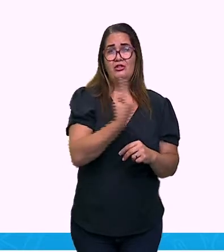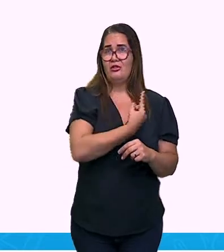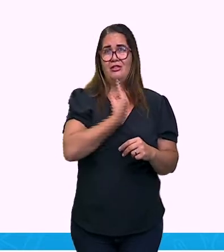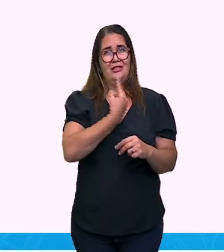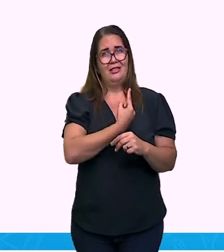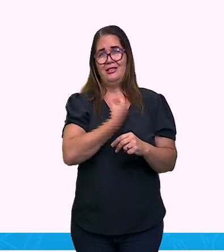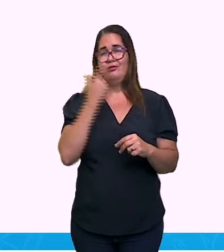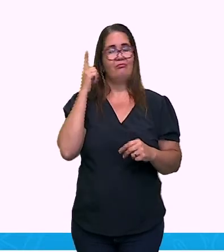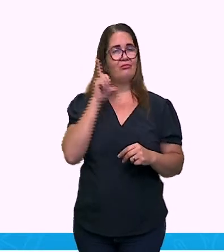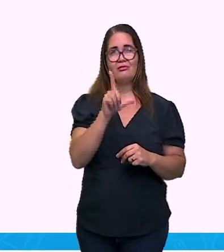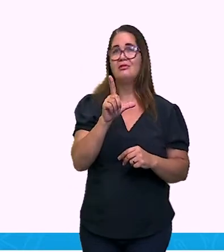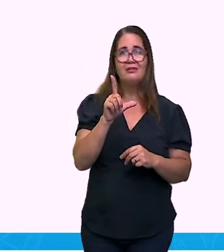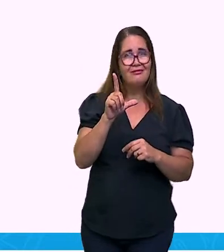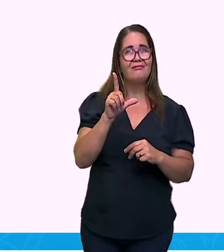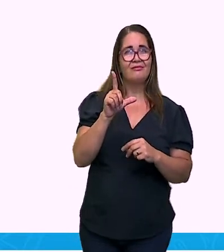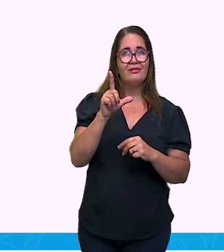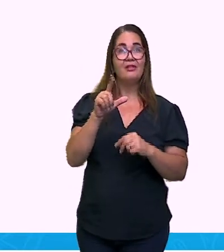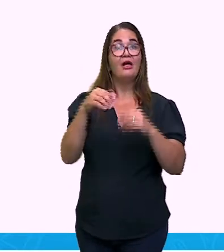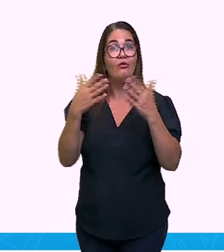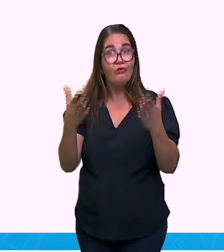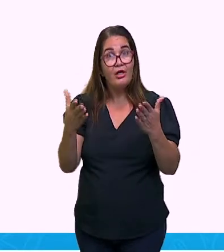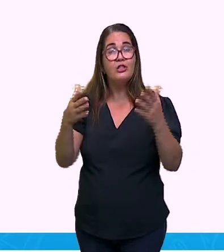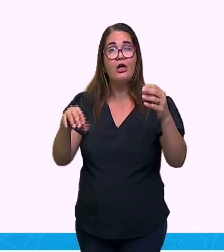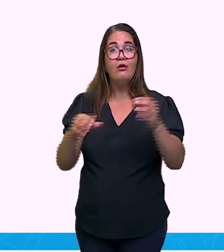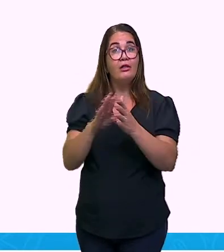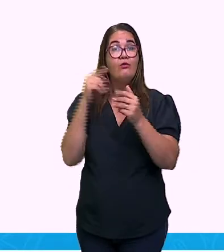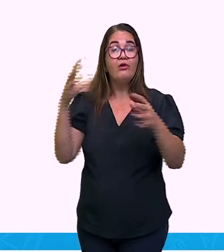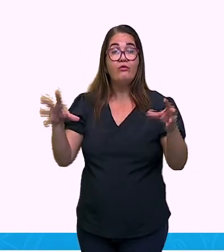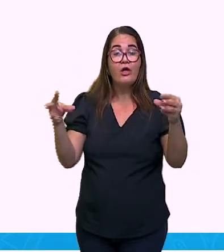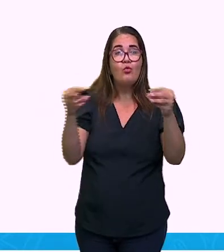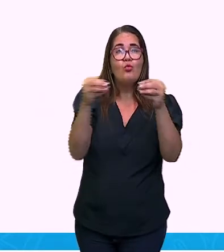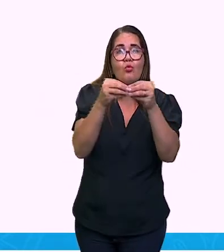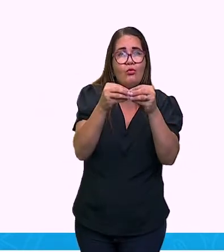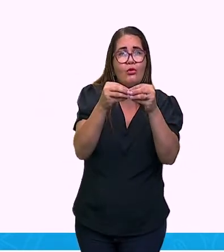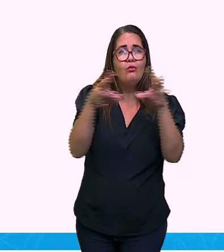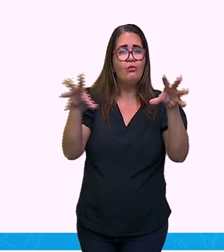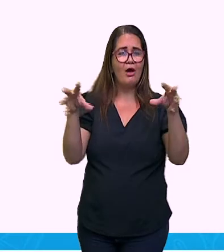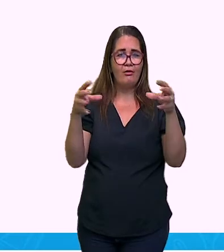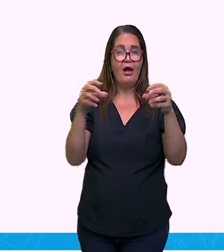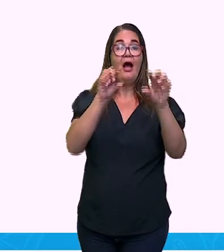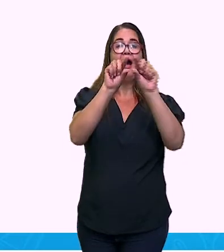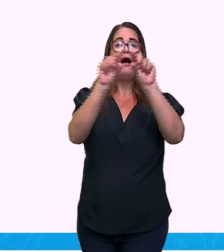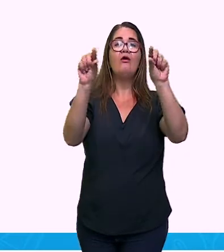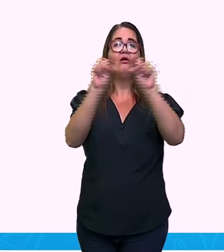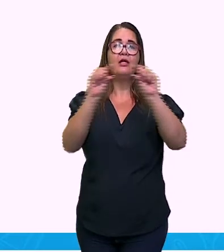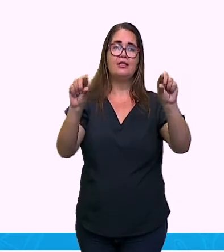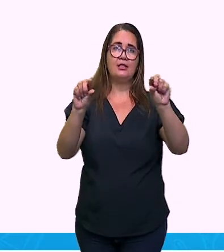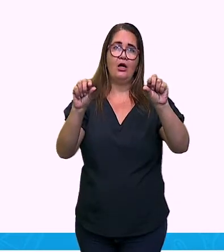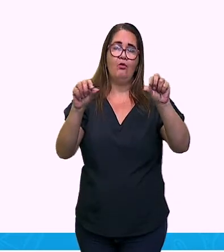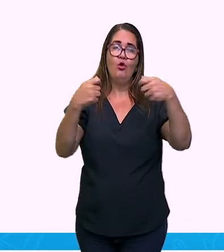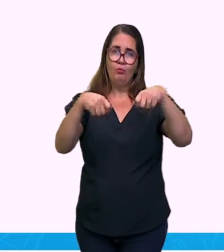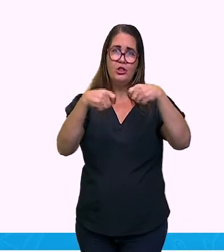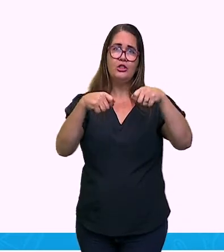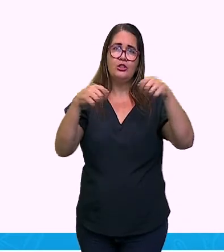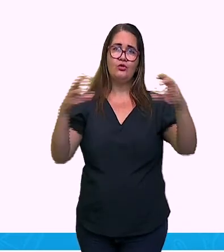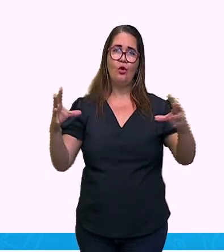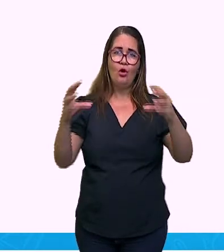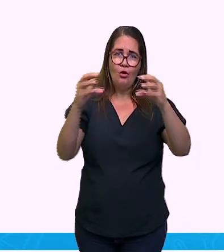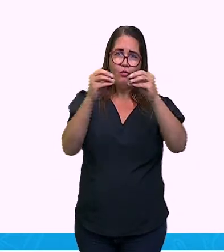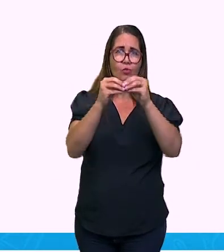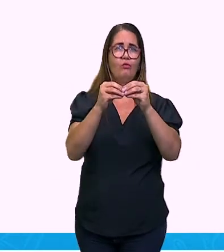isso aqui, ele traz ideia de conclusão? Traz ideia de conclusão. Então, oração coordenada sintética